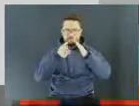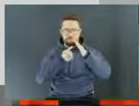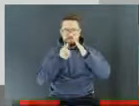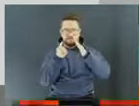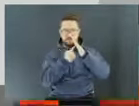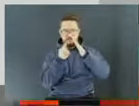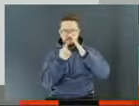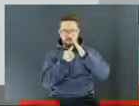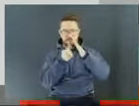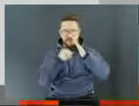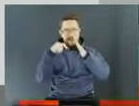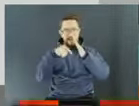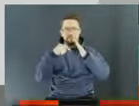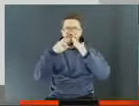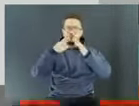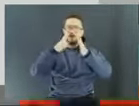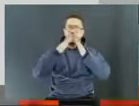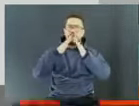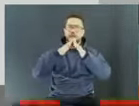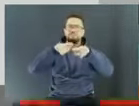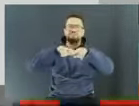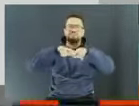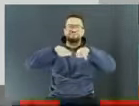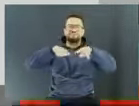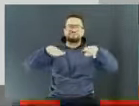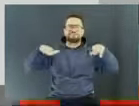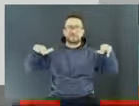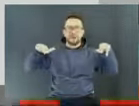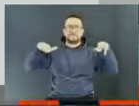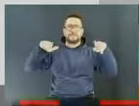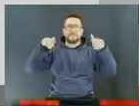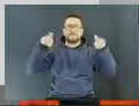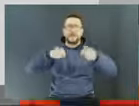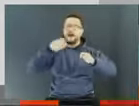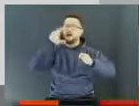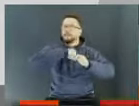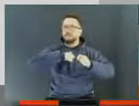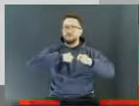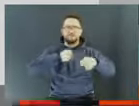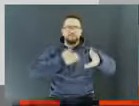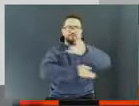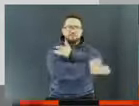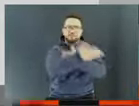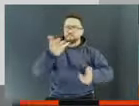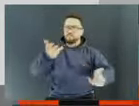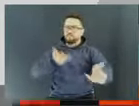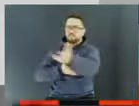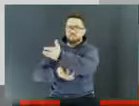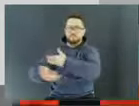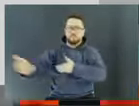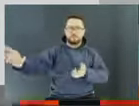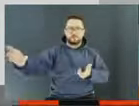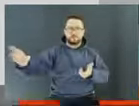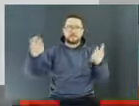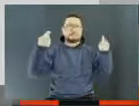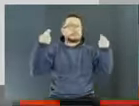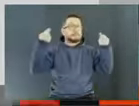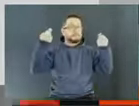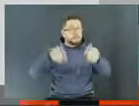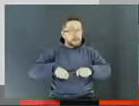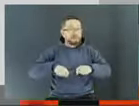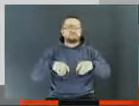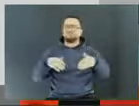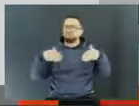fixos de forma rápida, de medida certa. Uma vez eliminada a incerteza, a solução pode ser adotada de forma permanente,